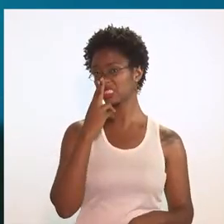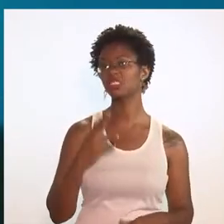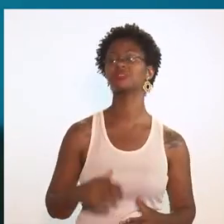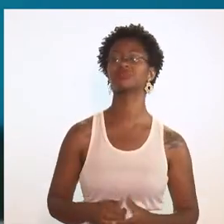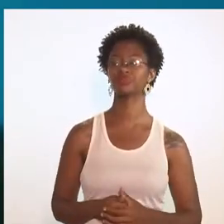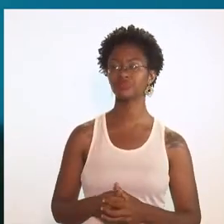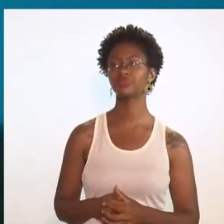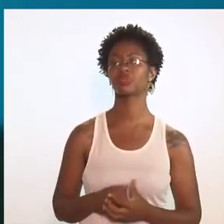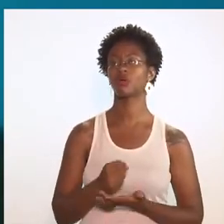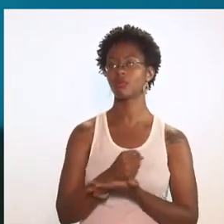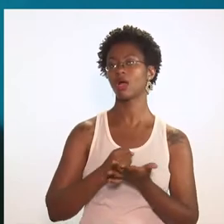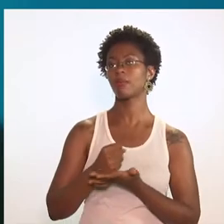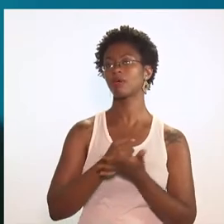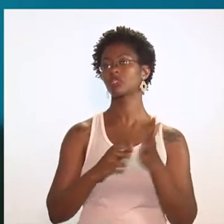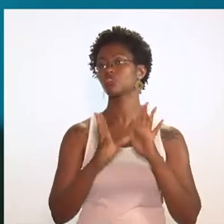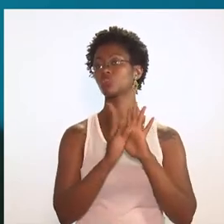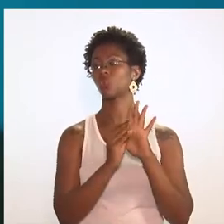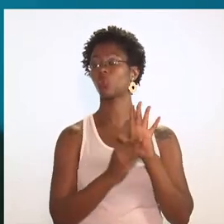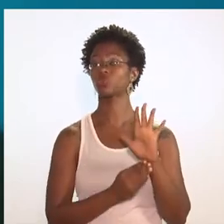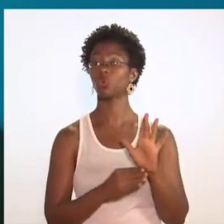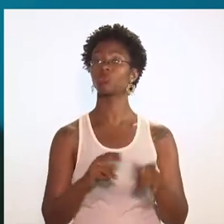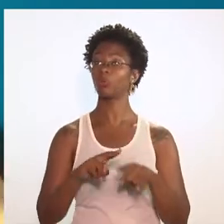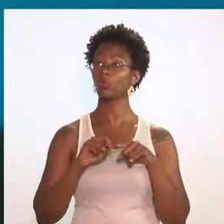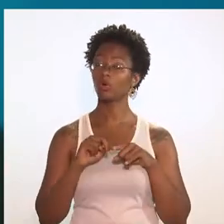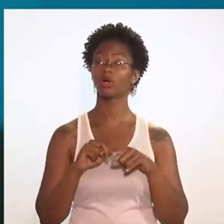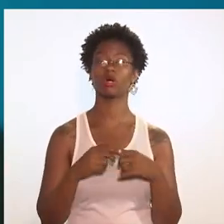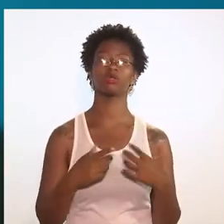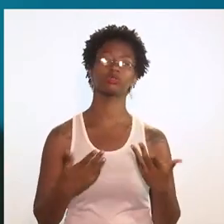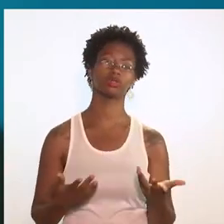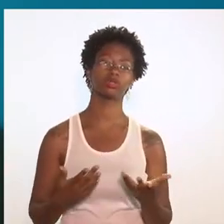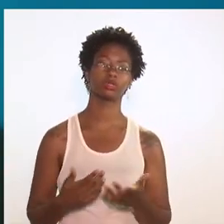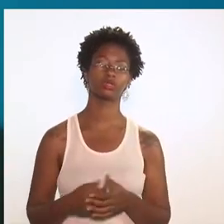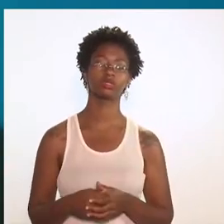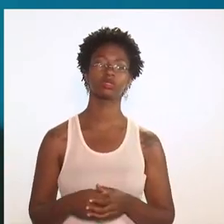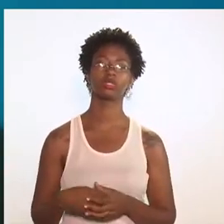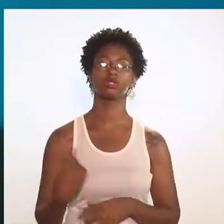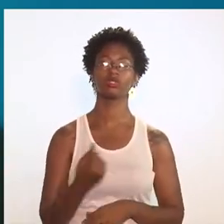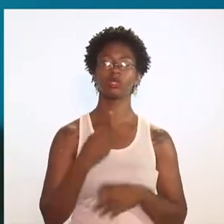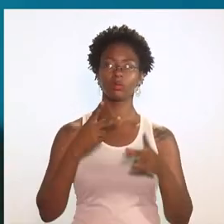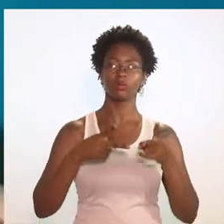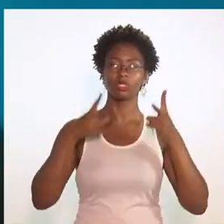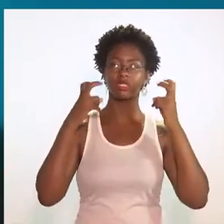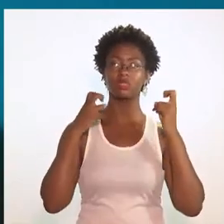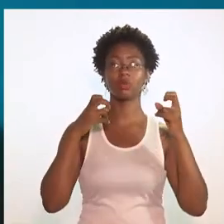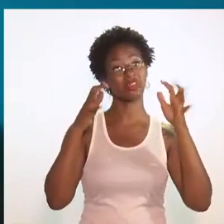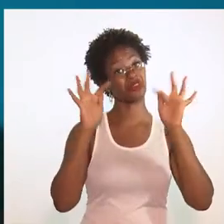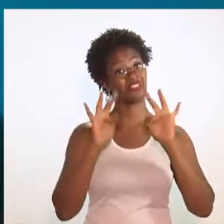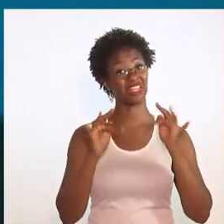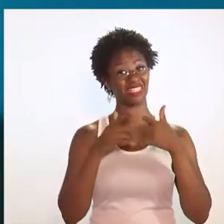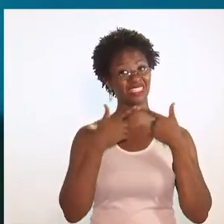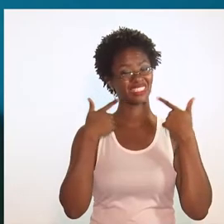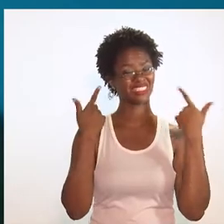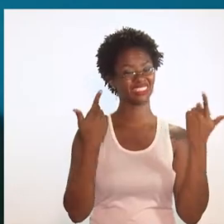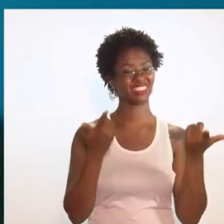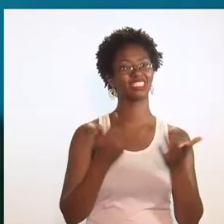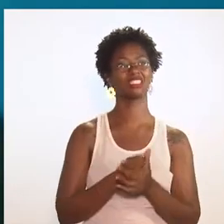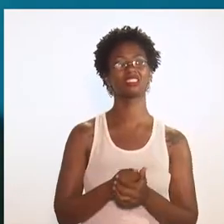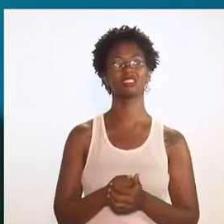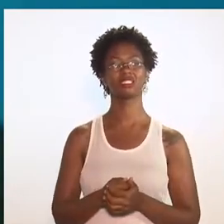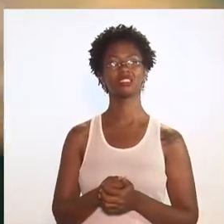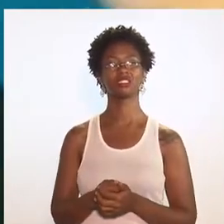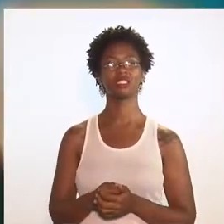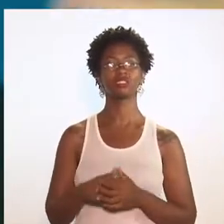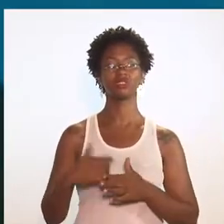fornece uma guarida ali, conceitual, até porque, Geisa, o que a gente está vendo, felizmente,